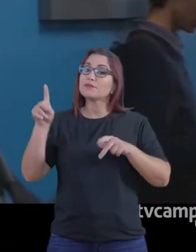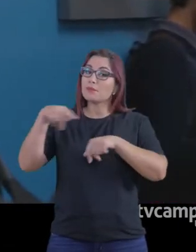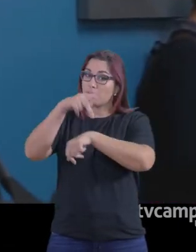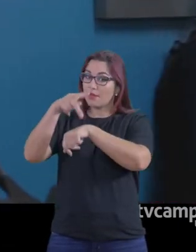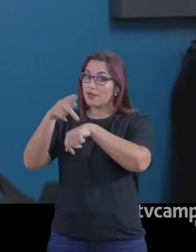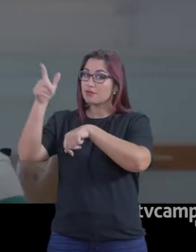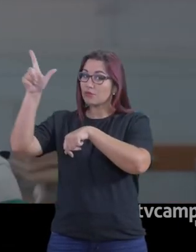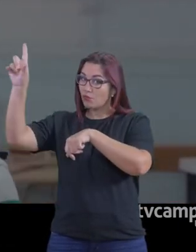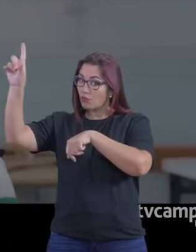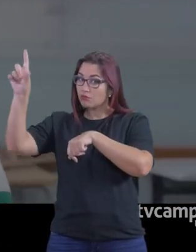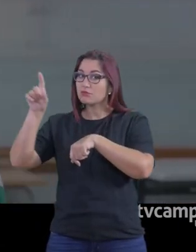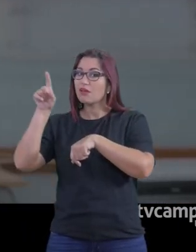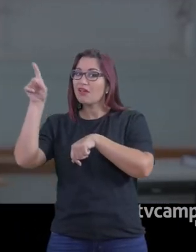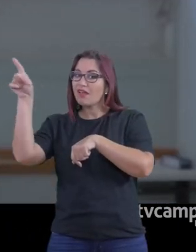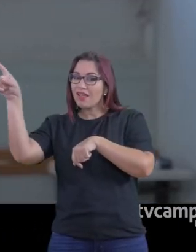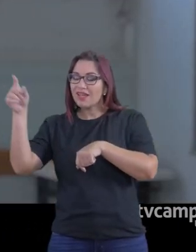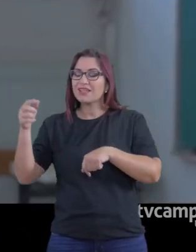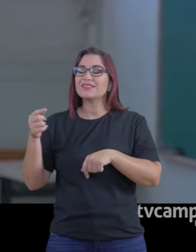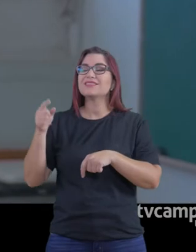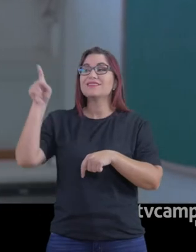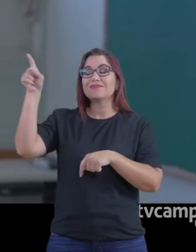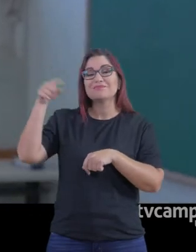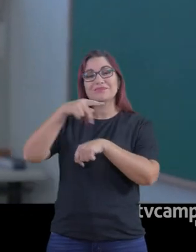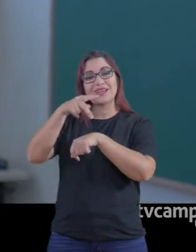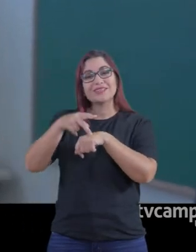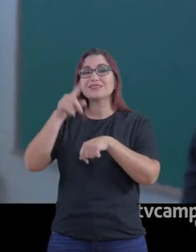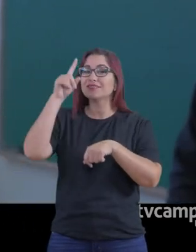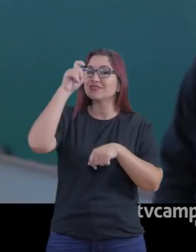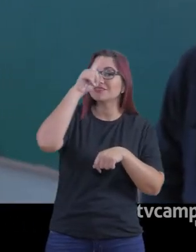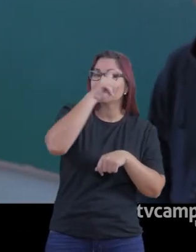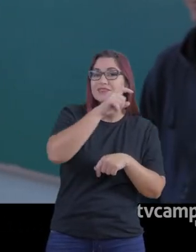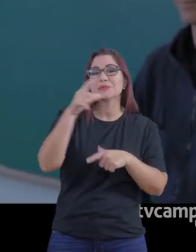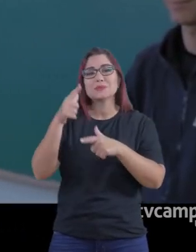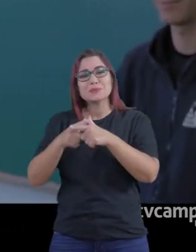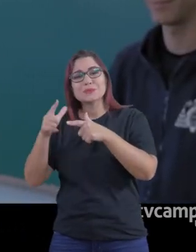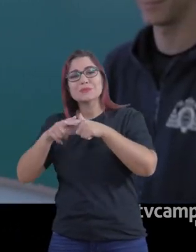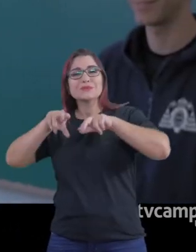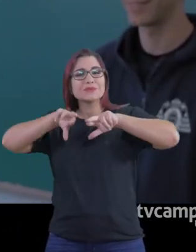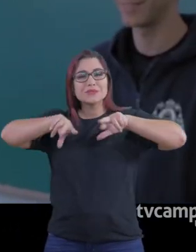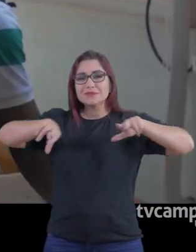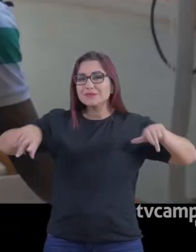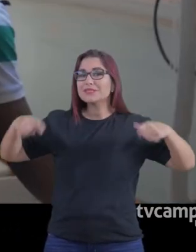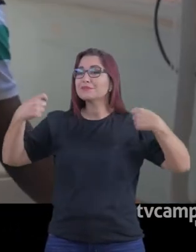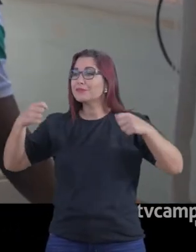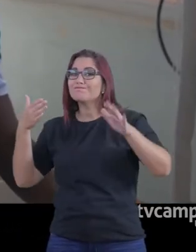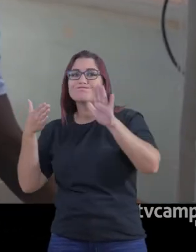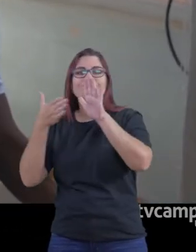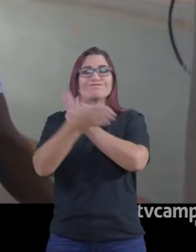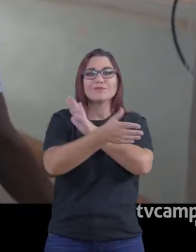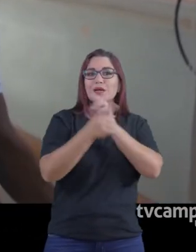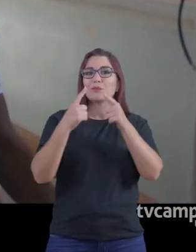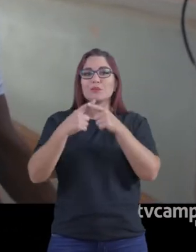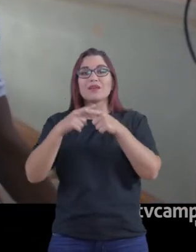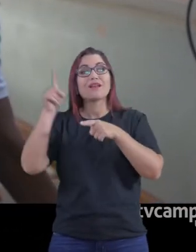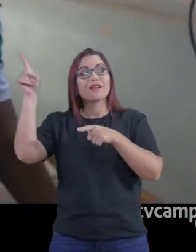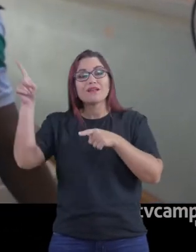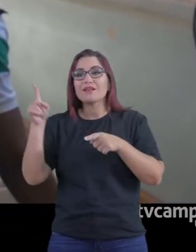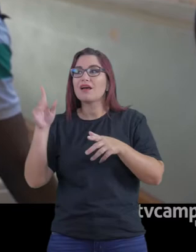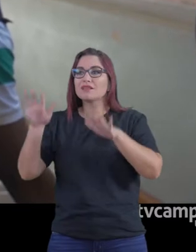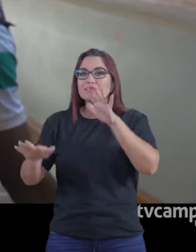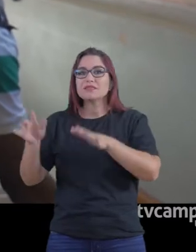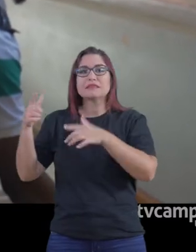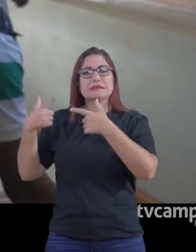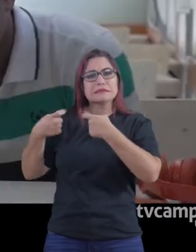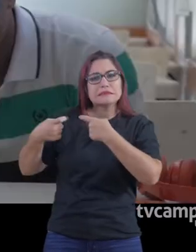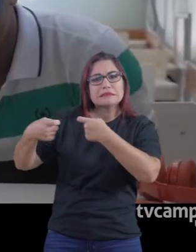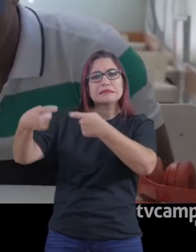que vai estar falando das pessoas que migram de maneira forçada, ou seja, ela sai de um determinado país porque ela está sendo perseguida ou por uma